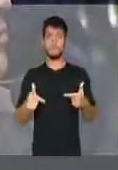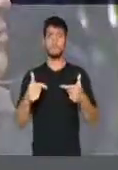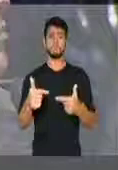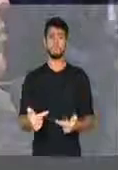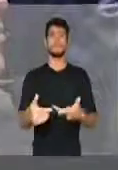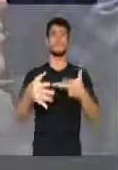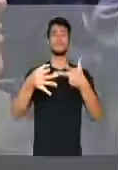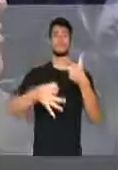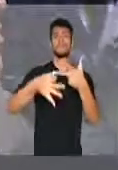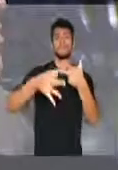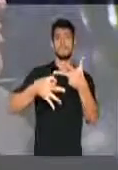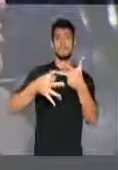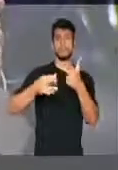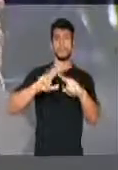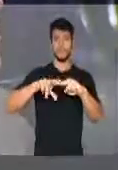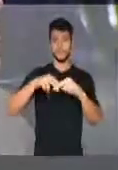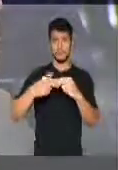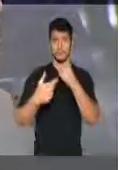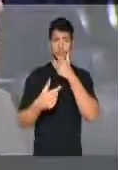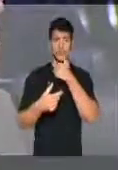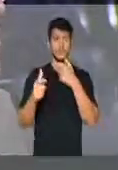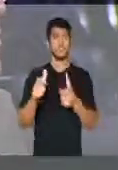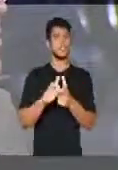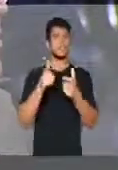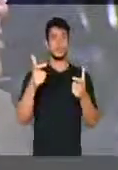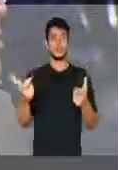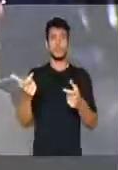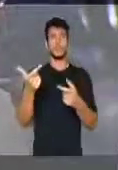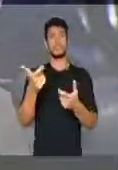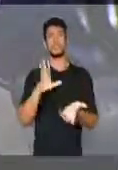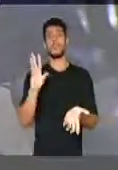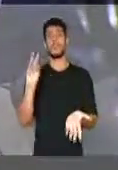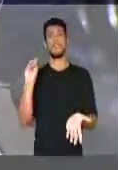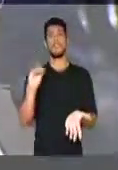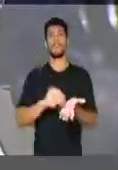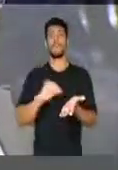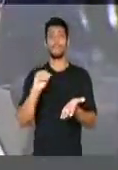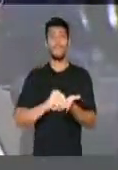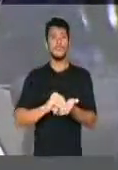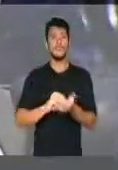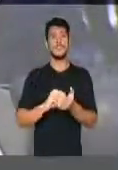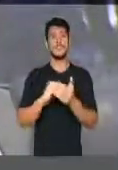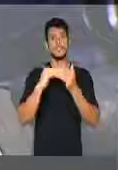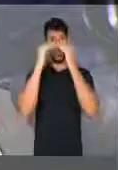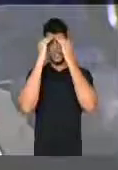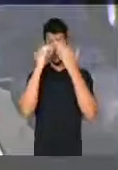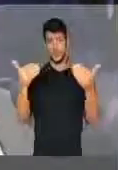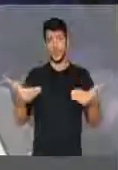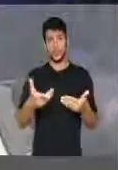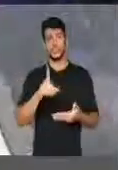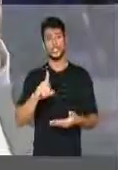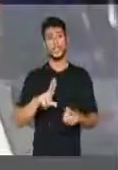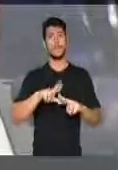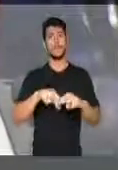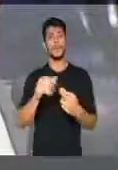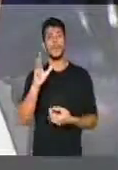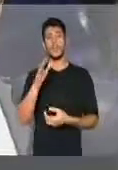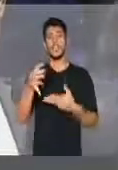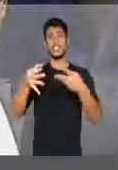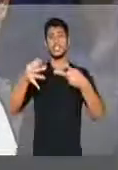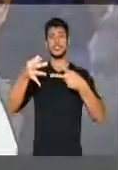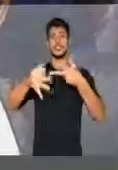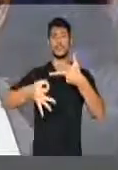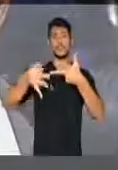Poder Judiciário, porque boa parte da impunidade desse Brasil se dá amorosidade da justiça, mas que não tem a ver